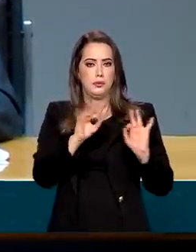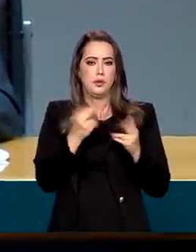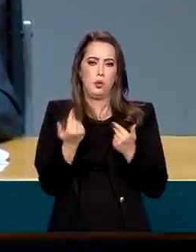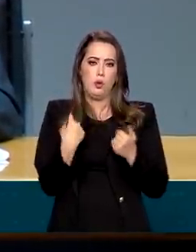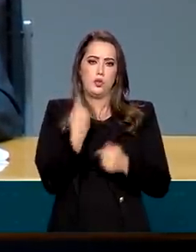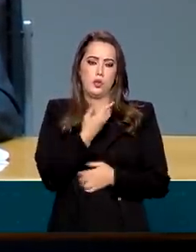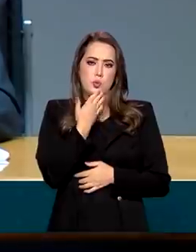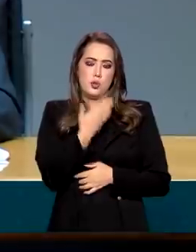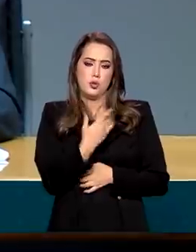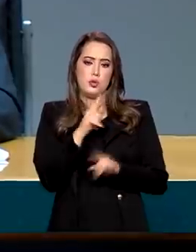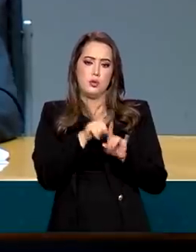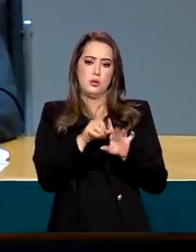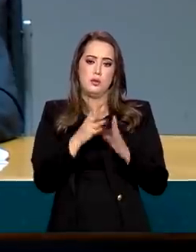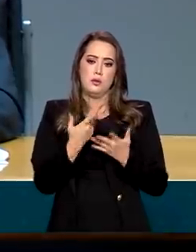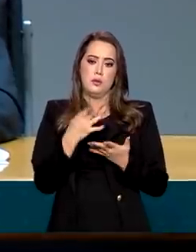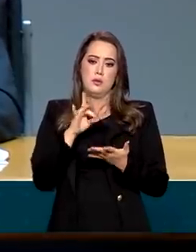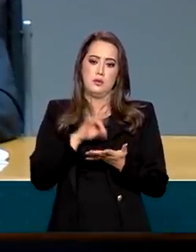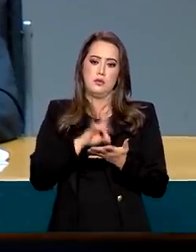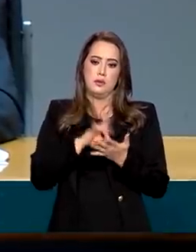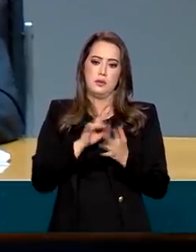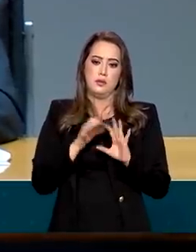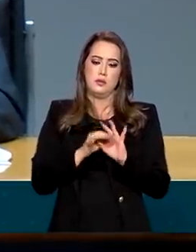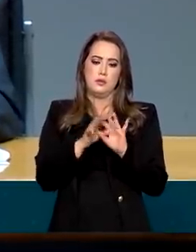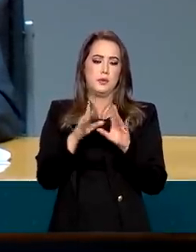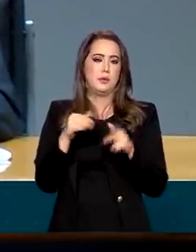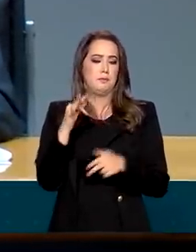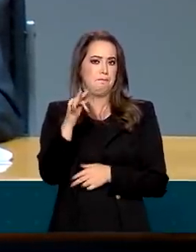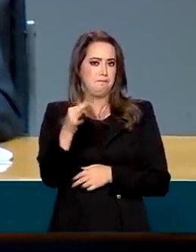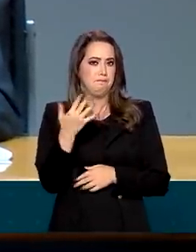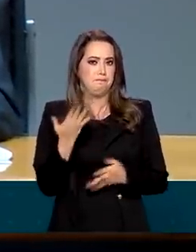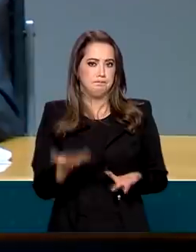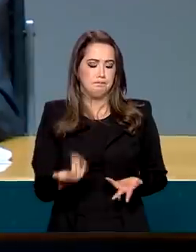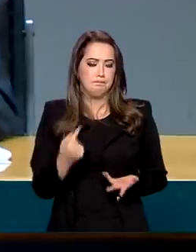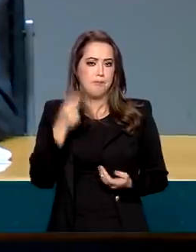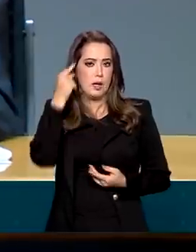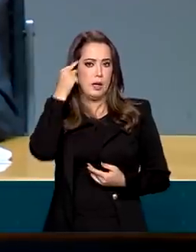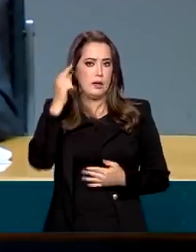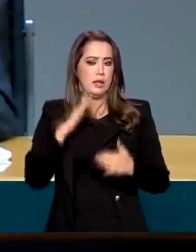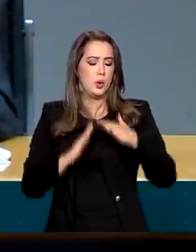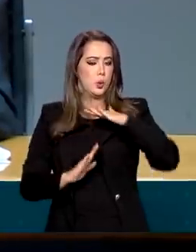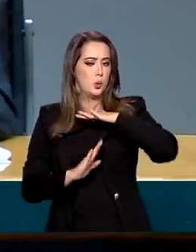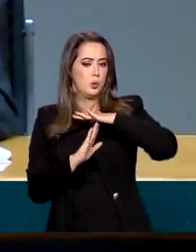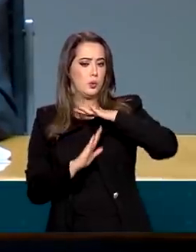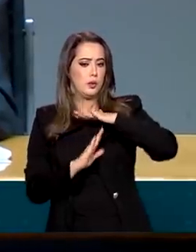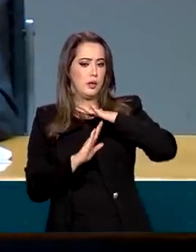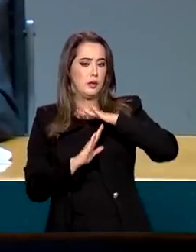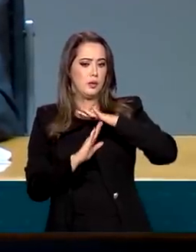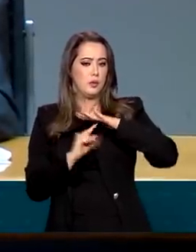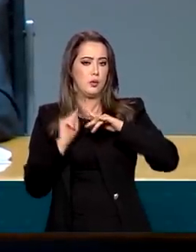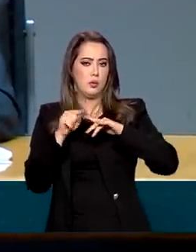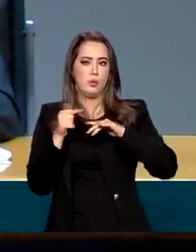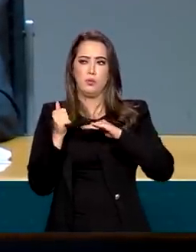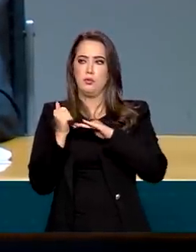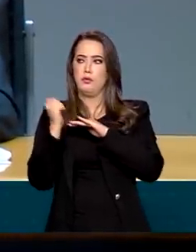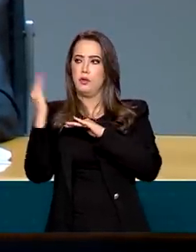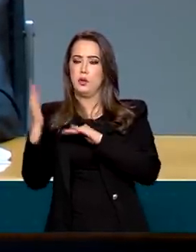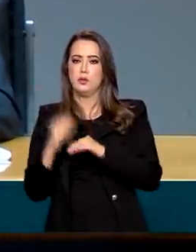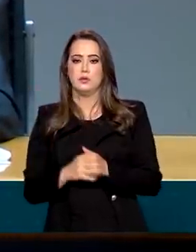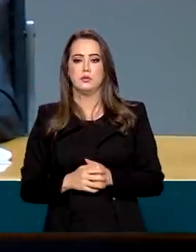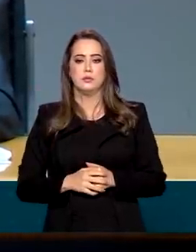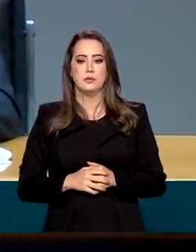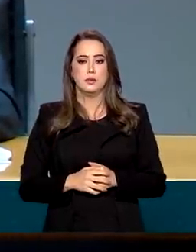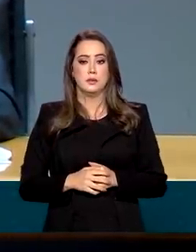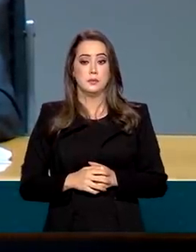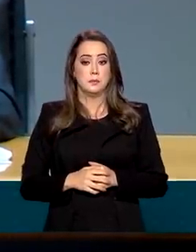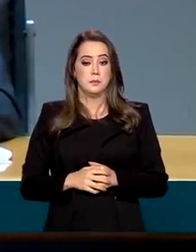a verdade vos libertará. Não é isso, presidente? Então, a ideia do teto, ela veio de outro lugar, mexer no